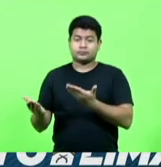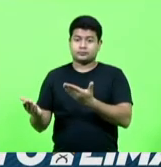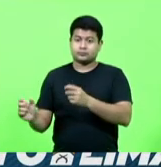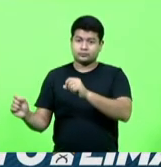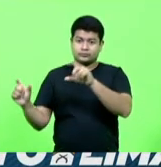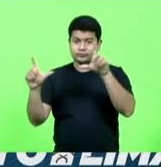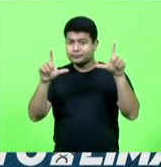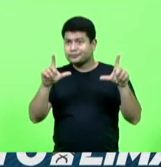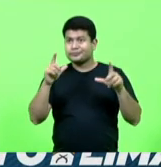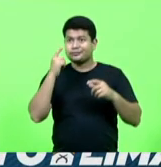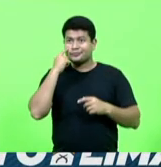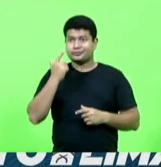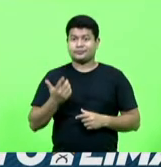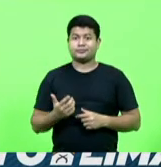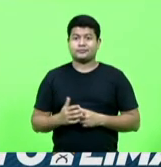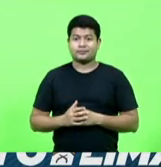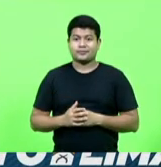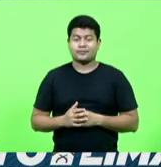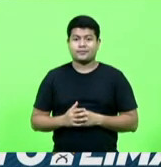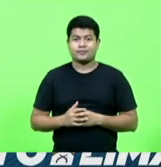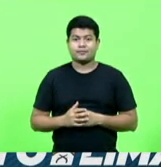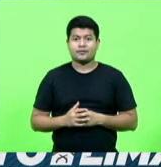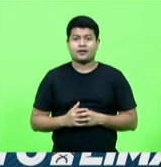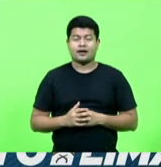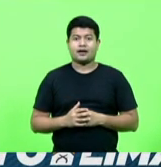que nos próximos 10 minutos,